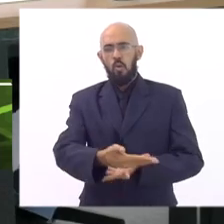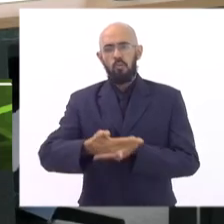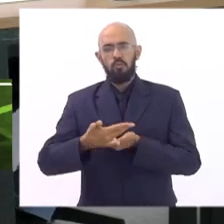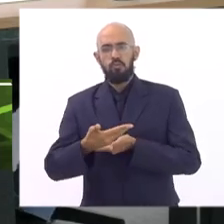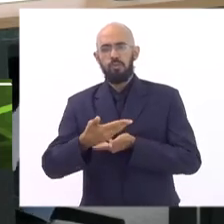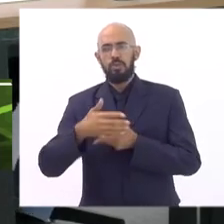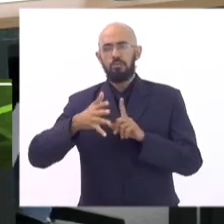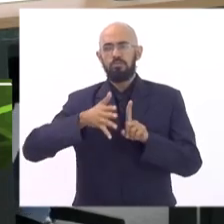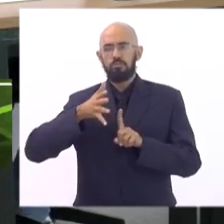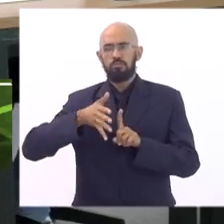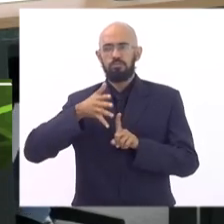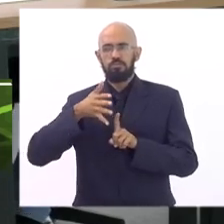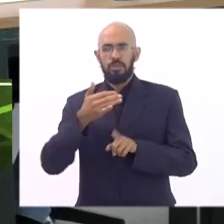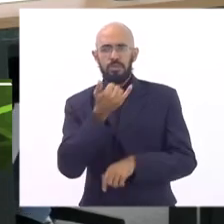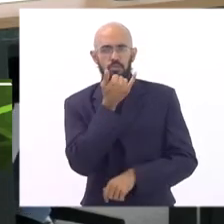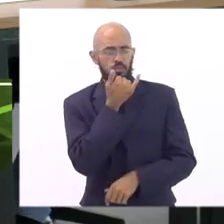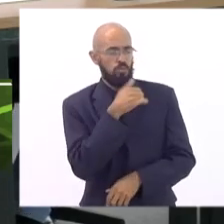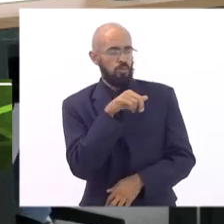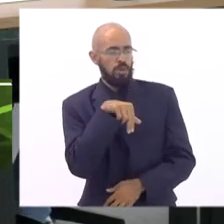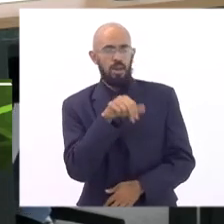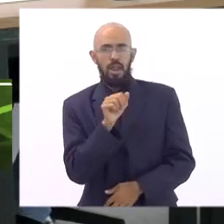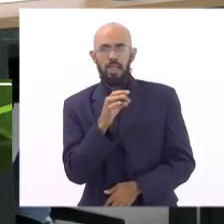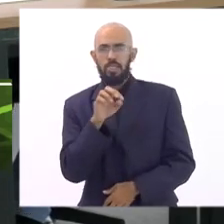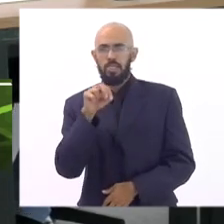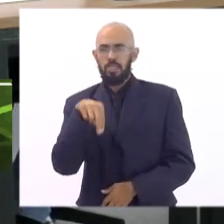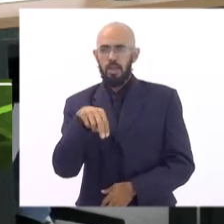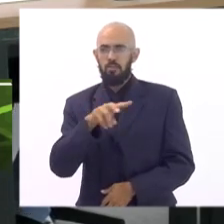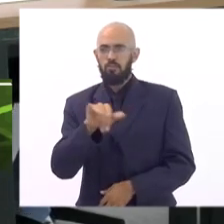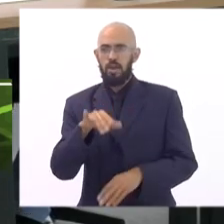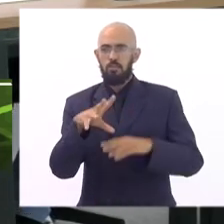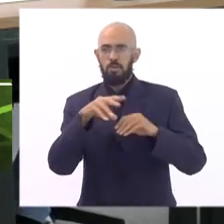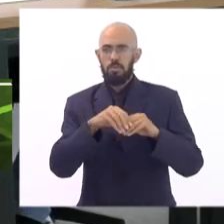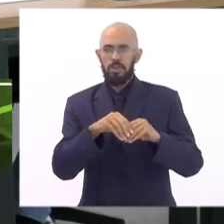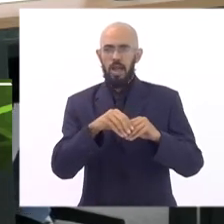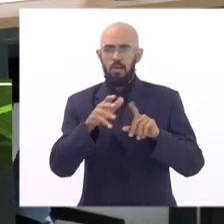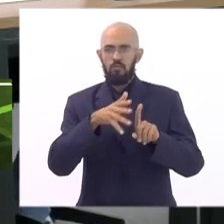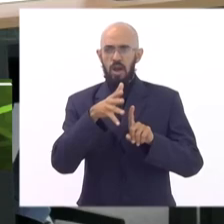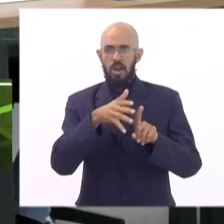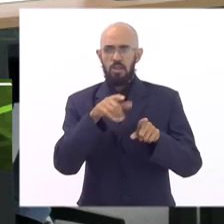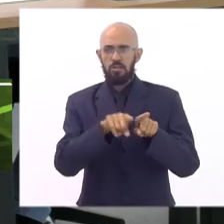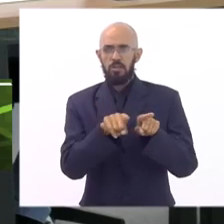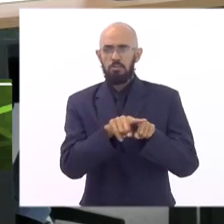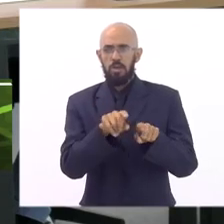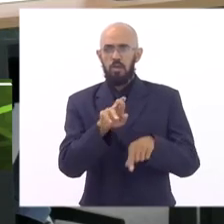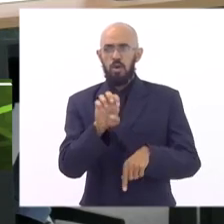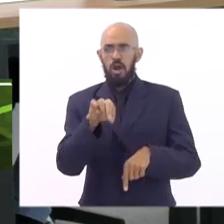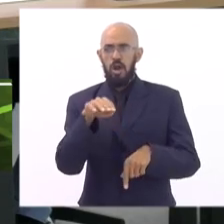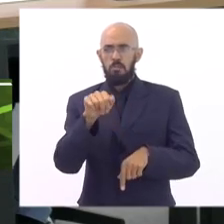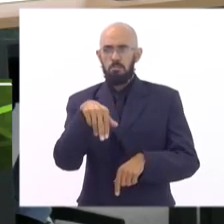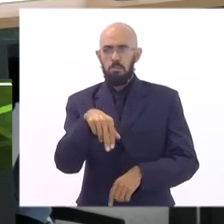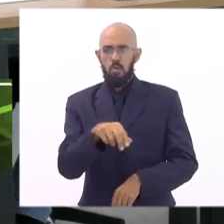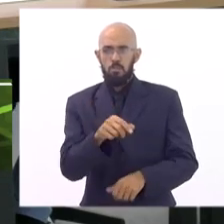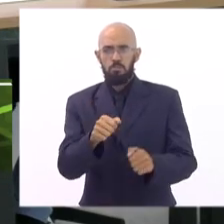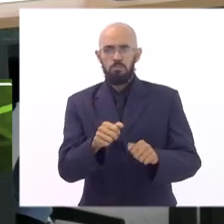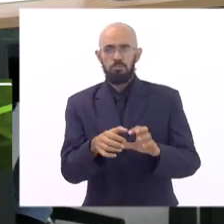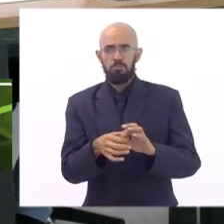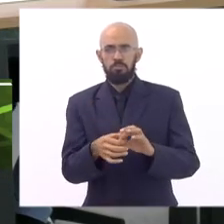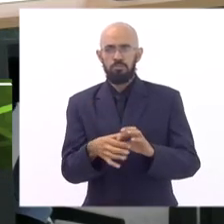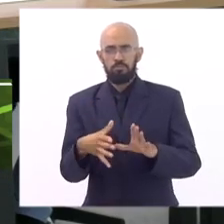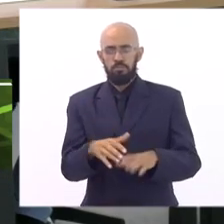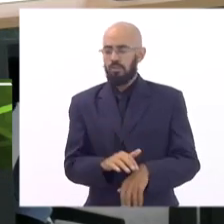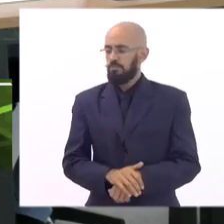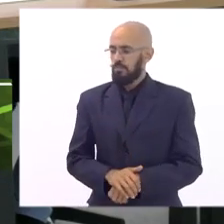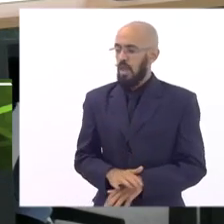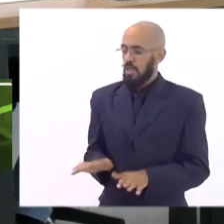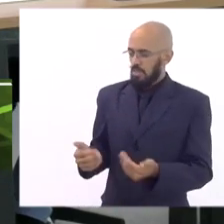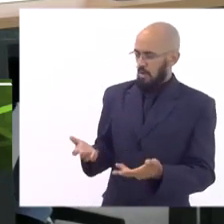ah não o Natan vai complementar aqui a fala dele o Ramon Ramon pode fazer uso da palavra Eu esqueci de situar uma